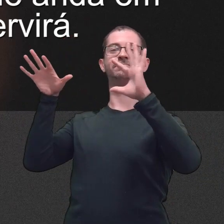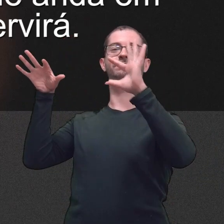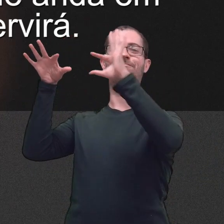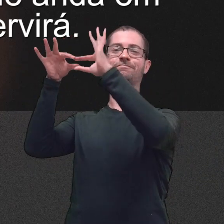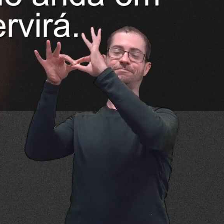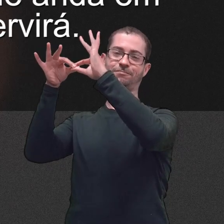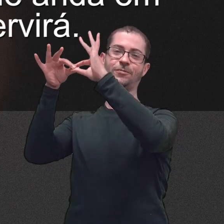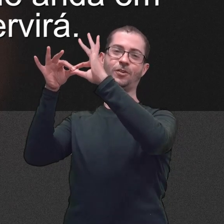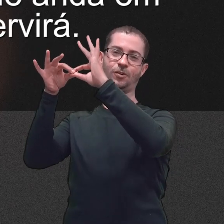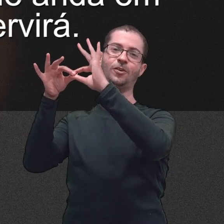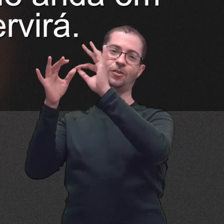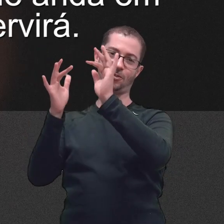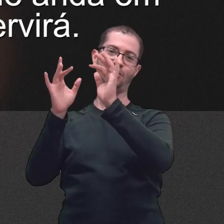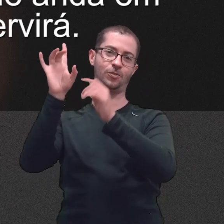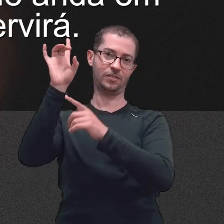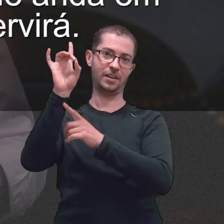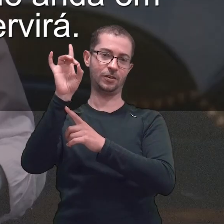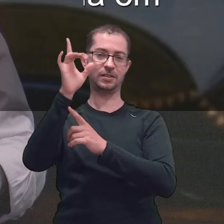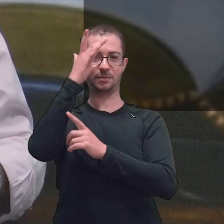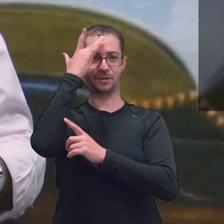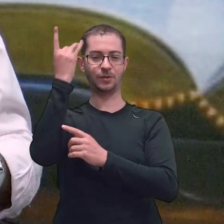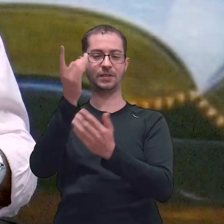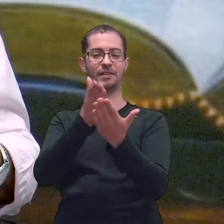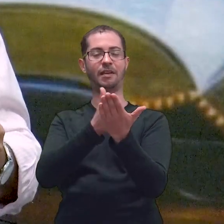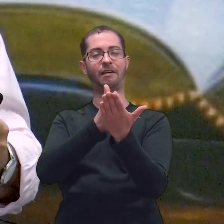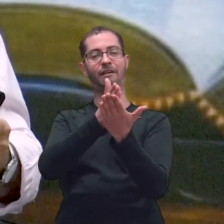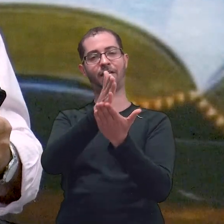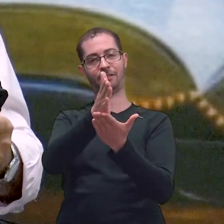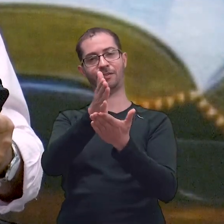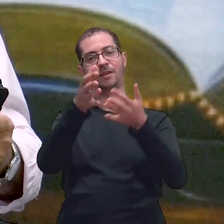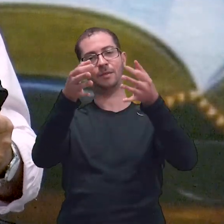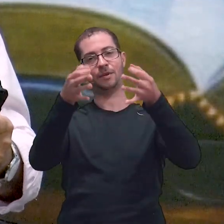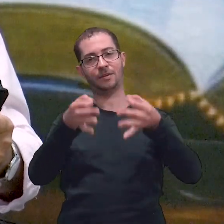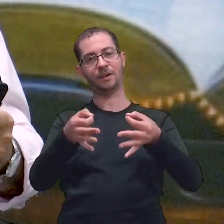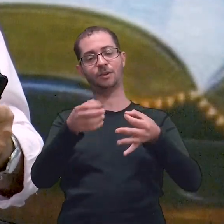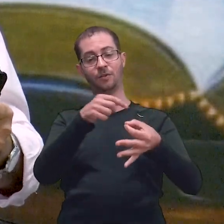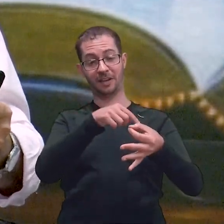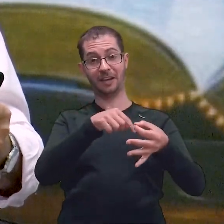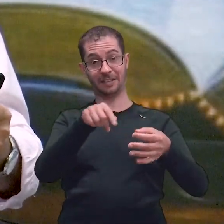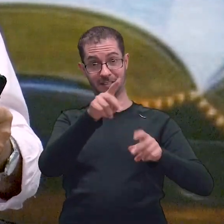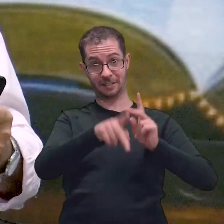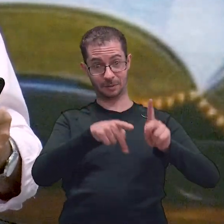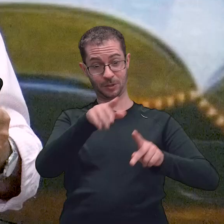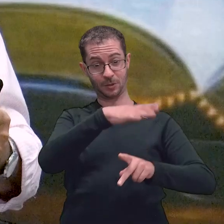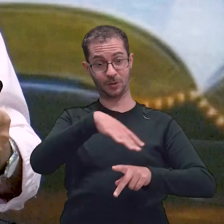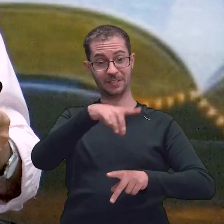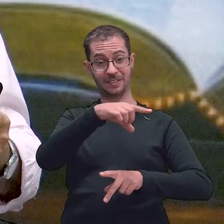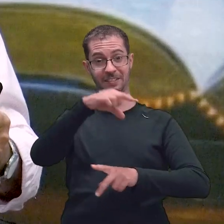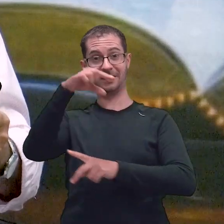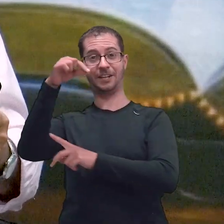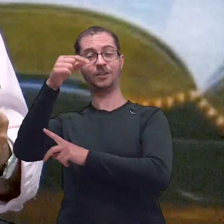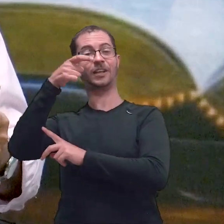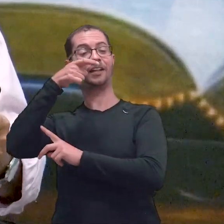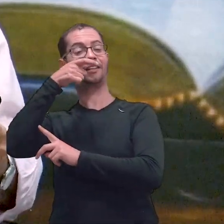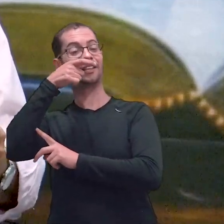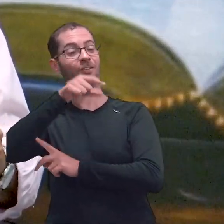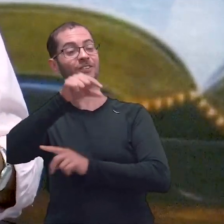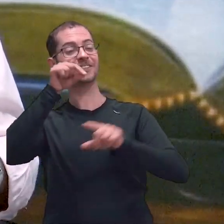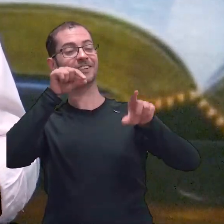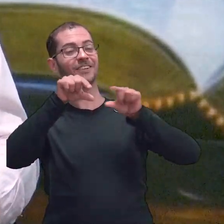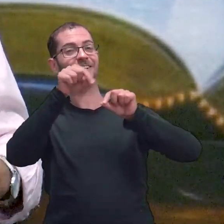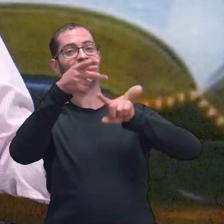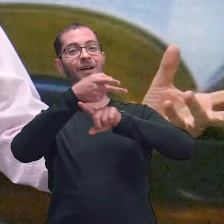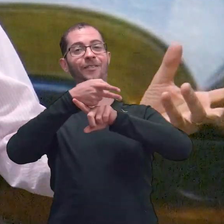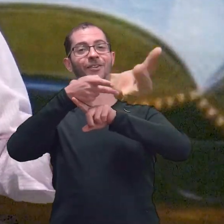reto caminho, esse me servirá. Olha o que Deus está falando aqui. O salmista está escrevendo aqui. Que Deus, ele está